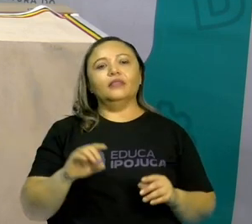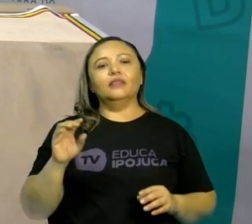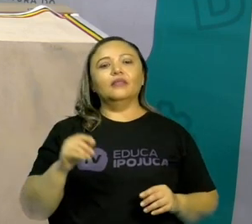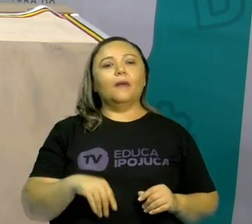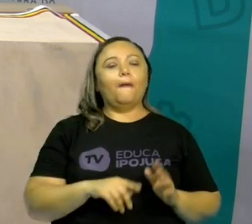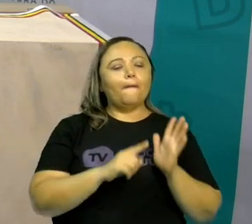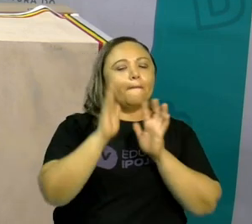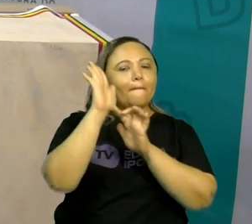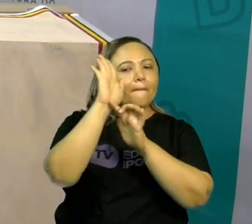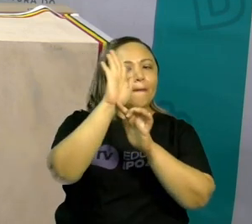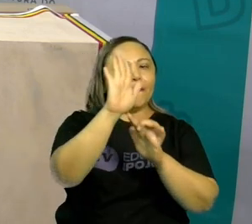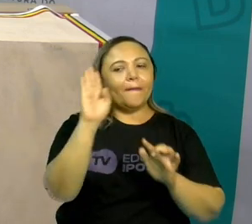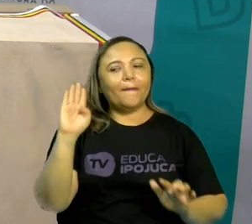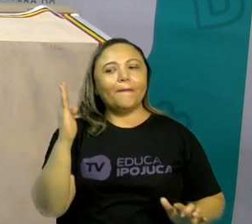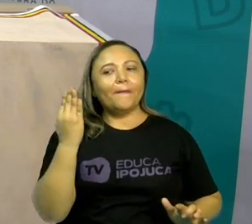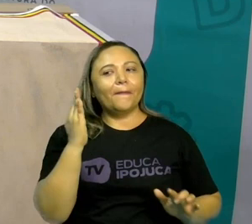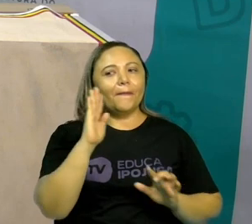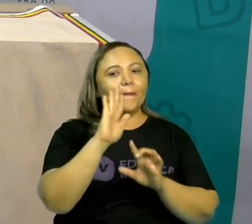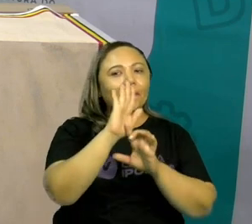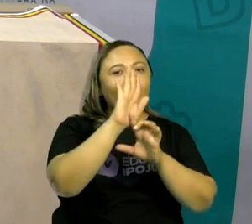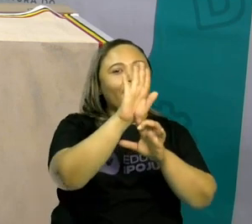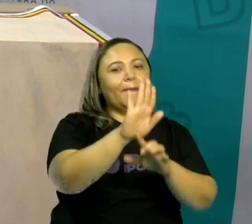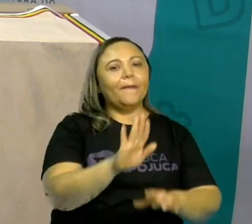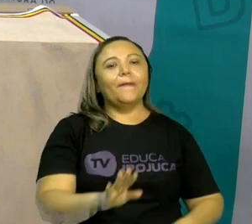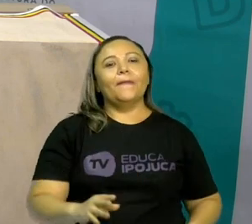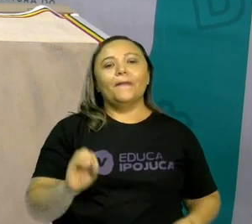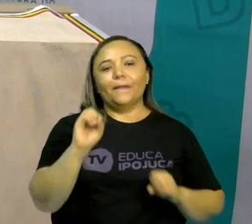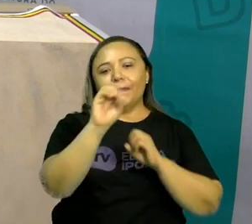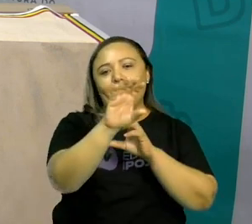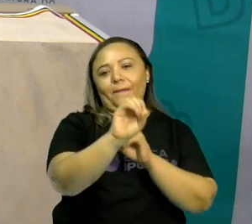que o espelho tem pra te ensinar.